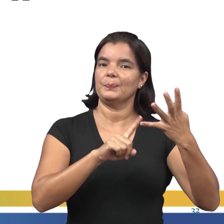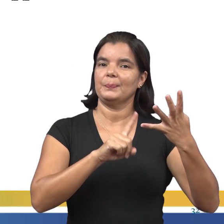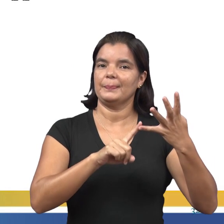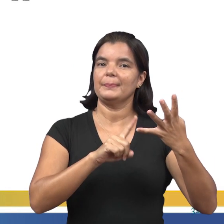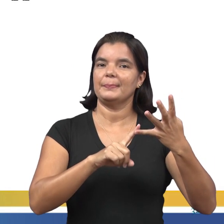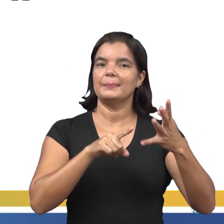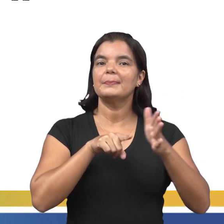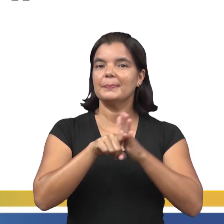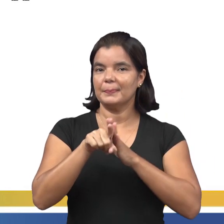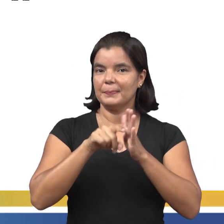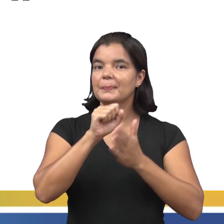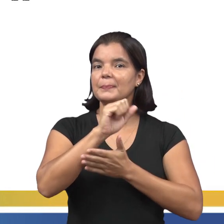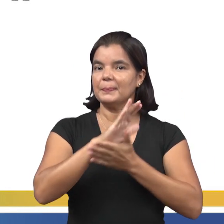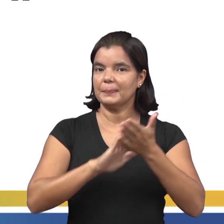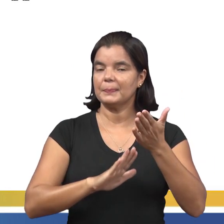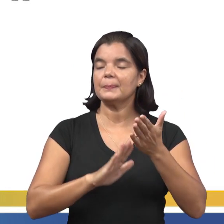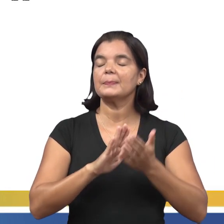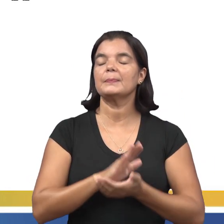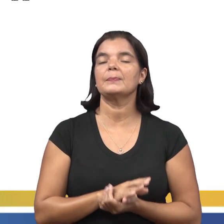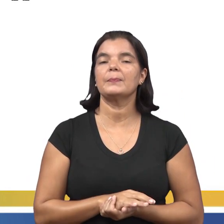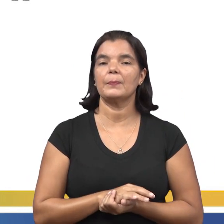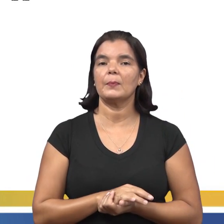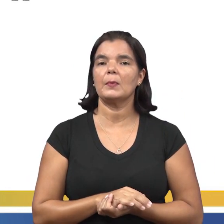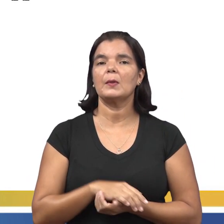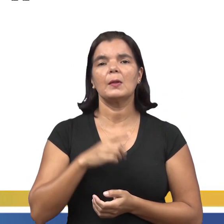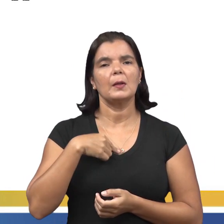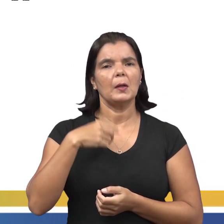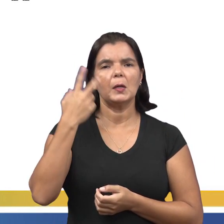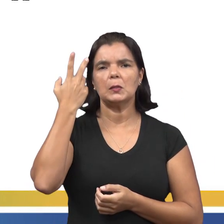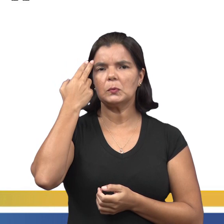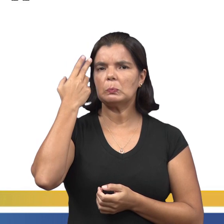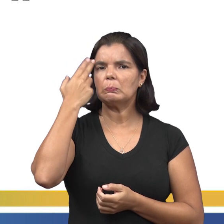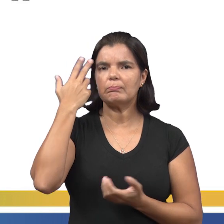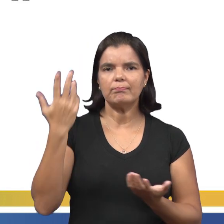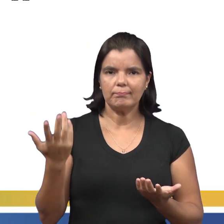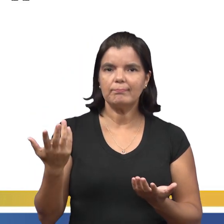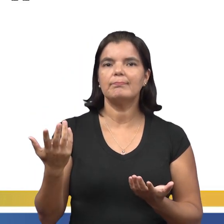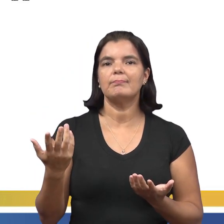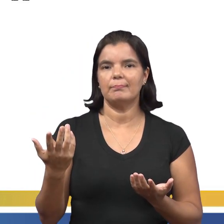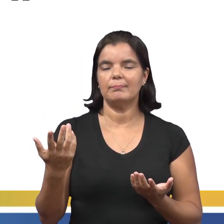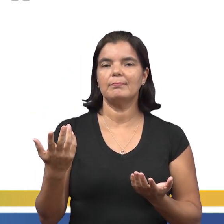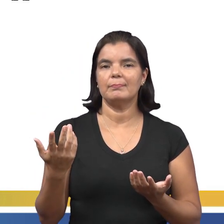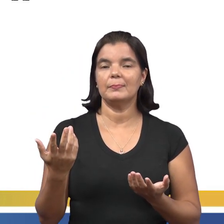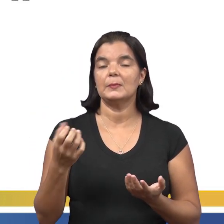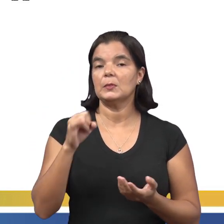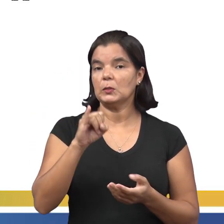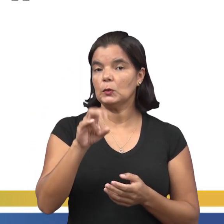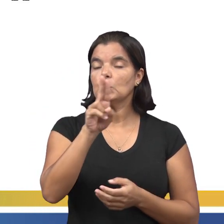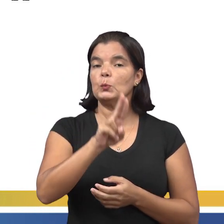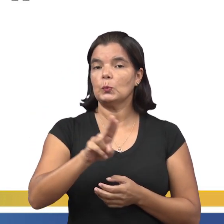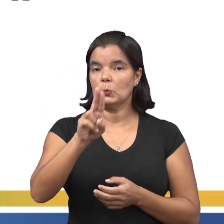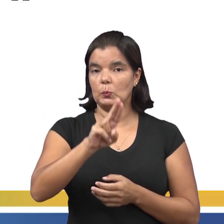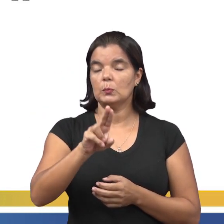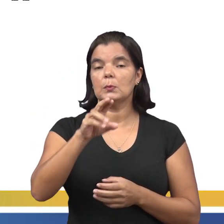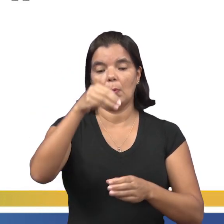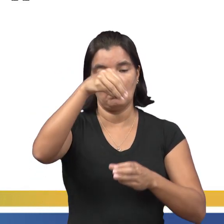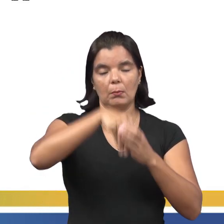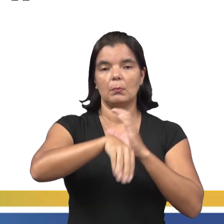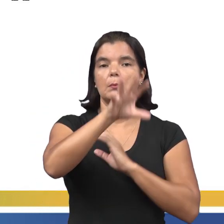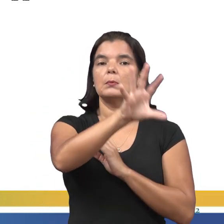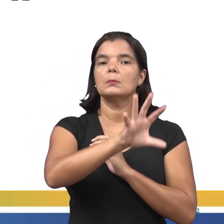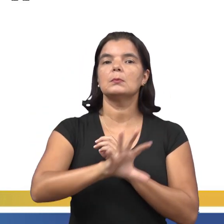o quarto exercício, esse é um exercício bastante recorrente, comum, se faz uso de um mapa,